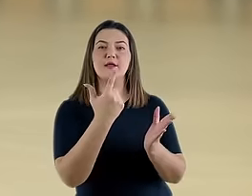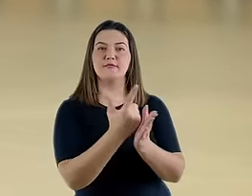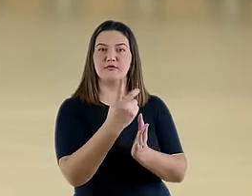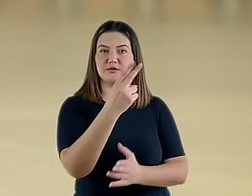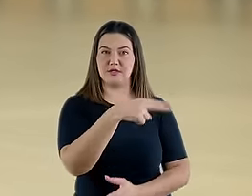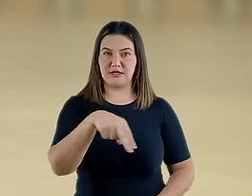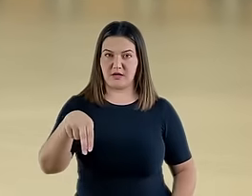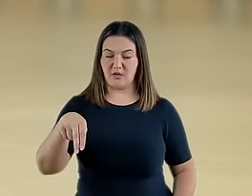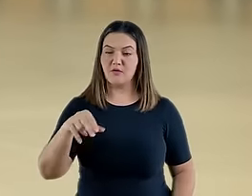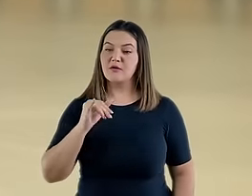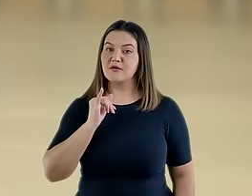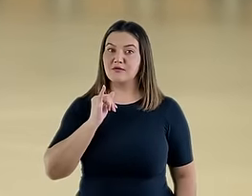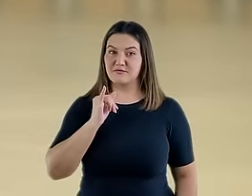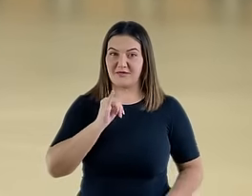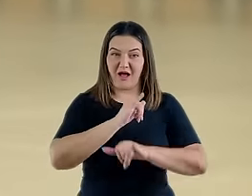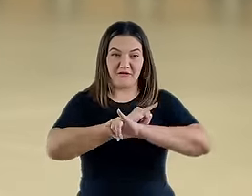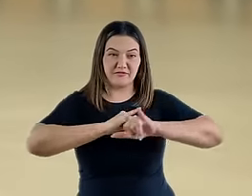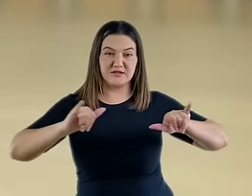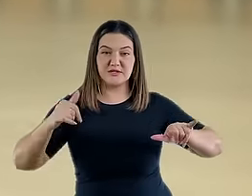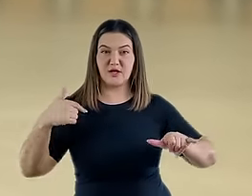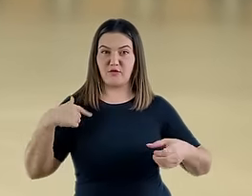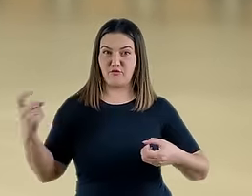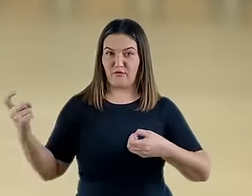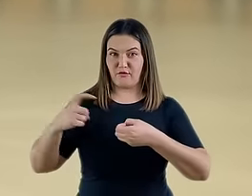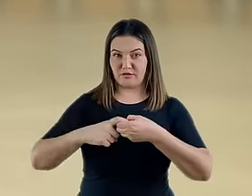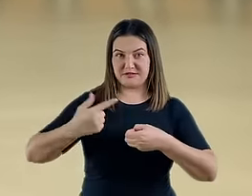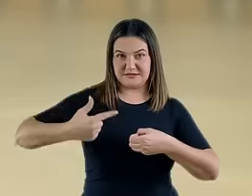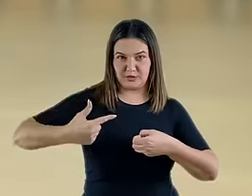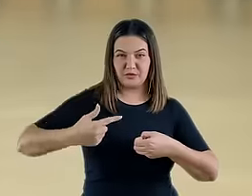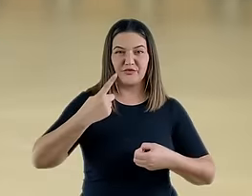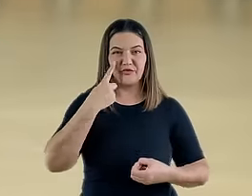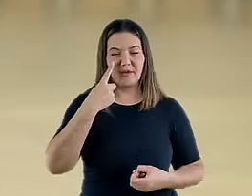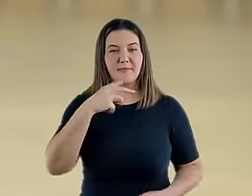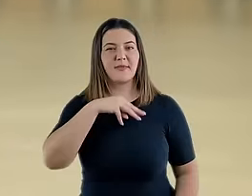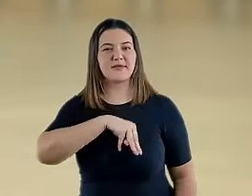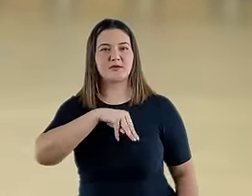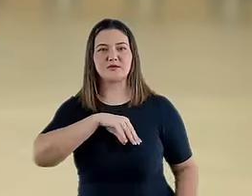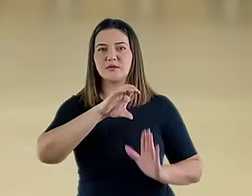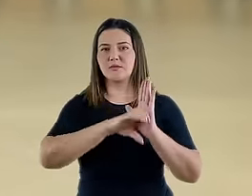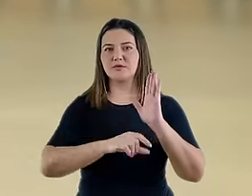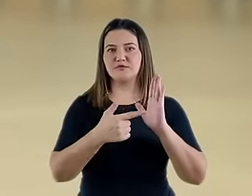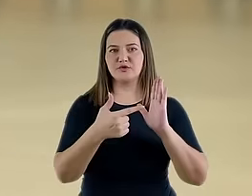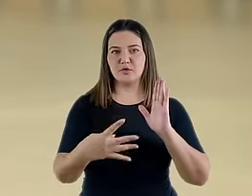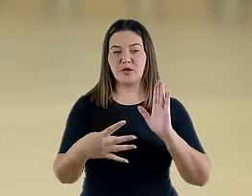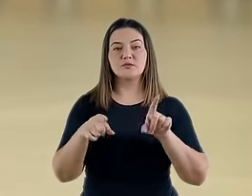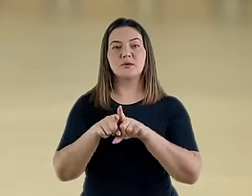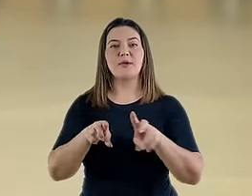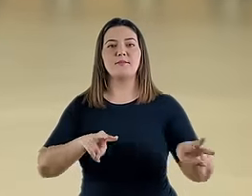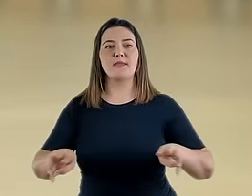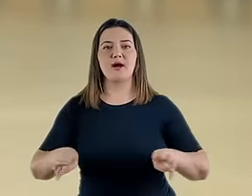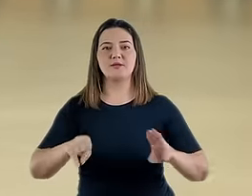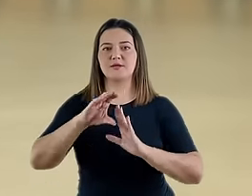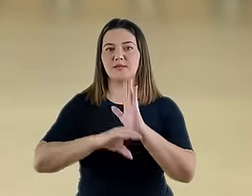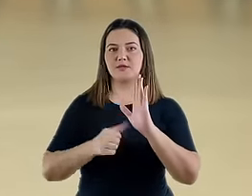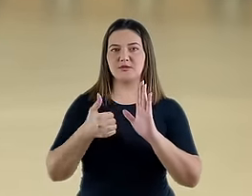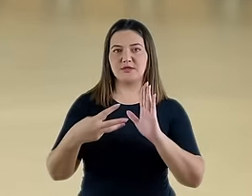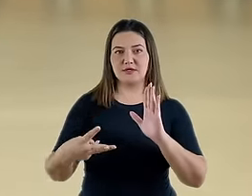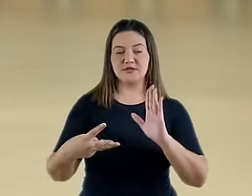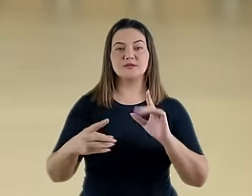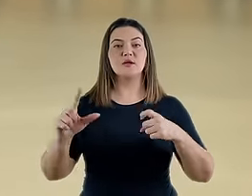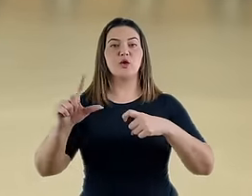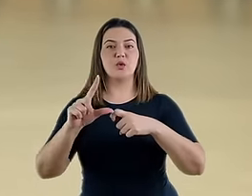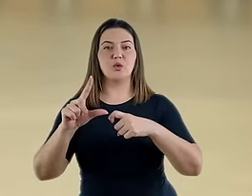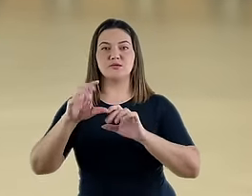ao falar sobre a sua segunda vinda no Monte das Oliveiras, isso está em Mateus capítulo 24, em Marcos capítulo 13,